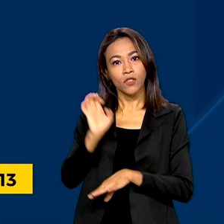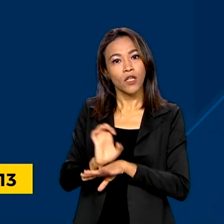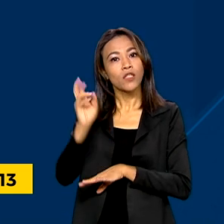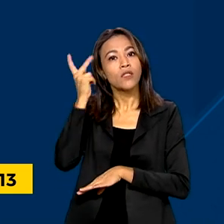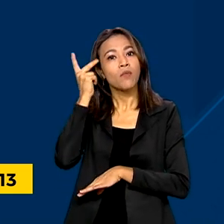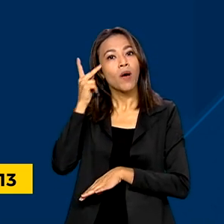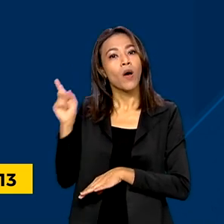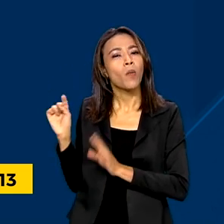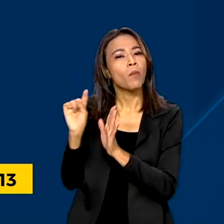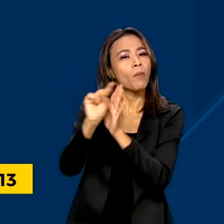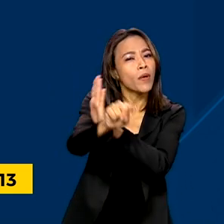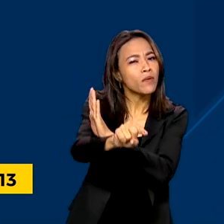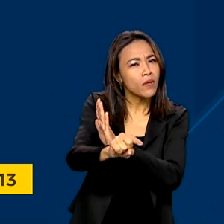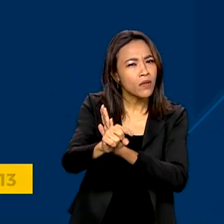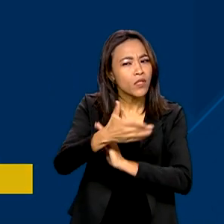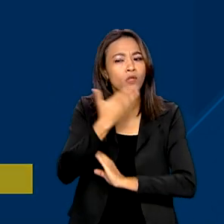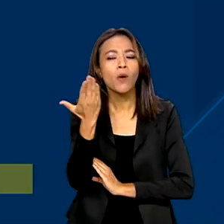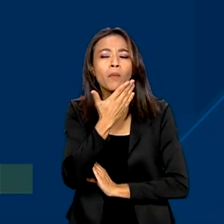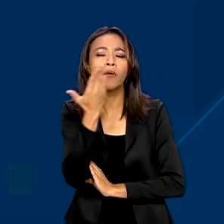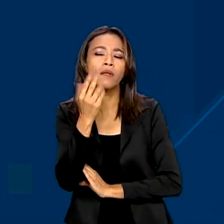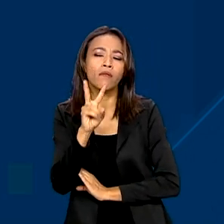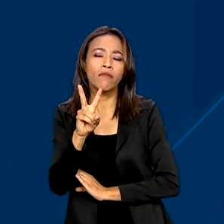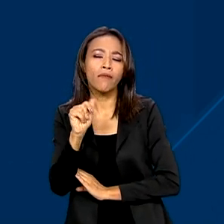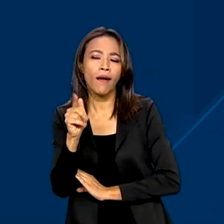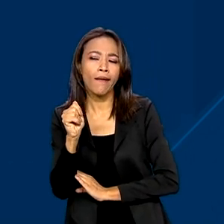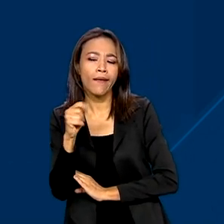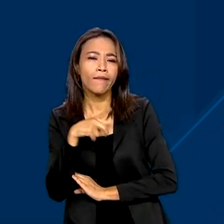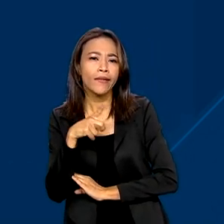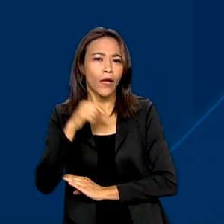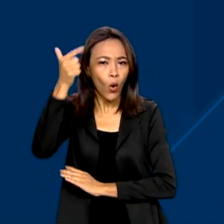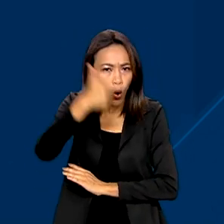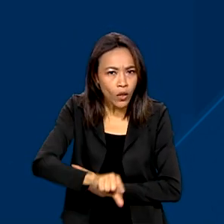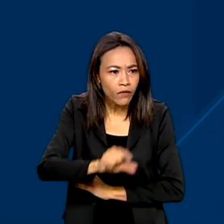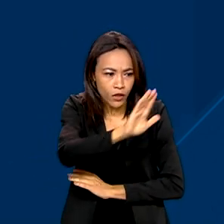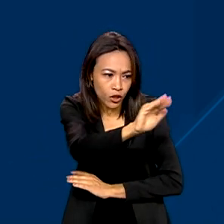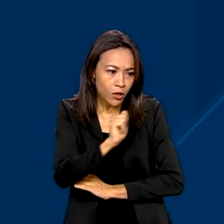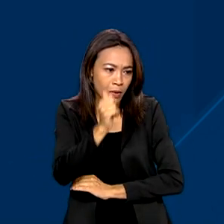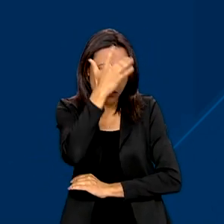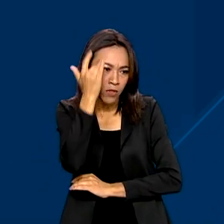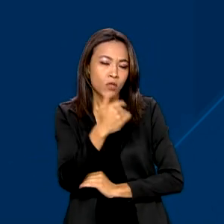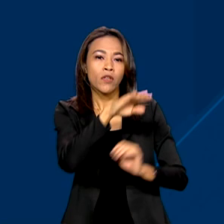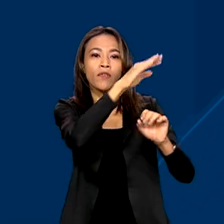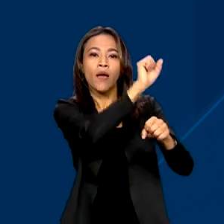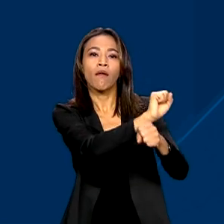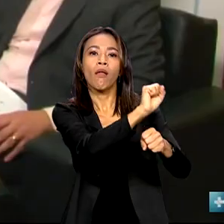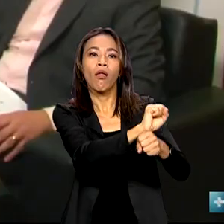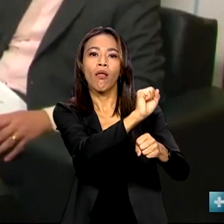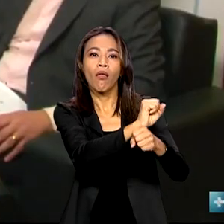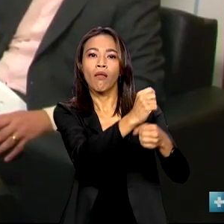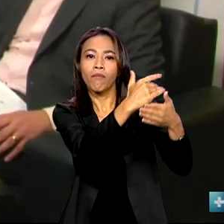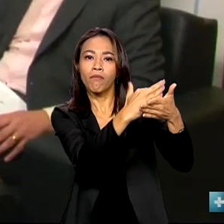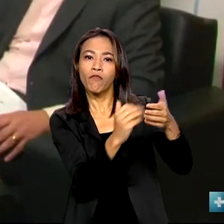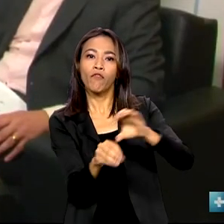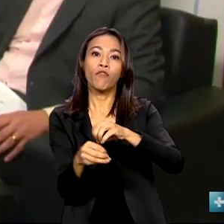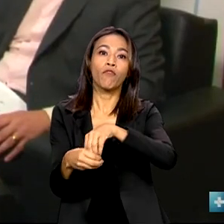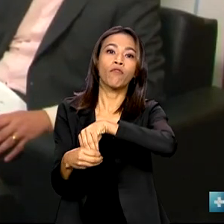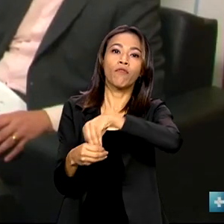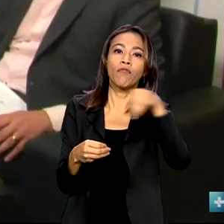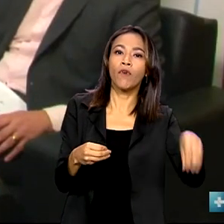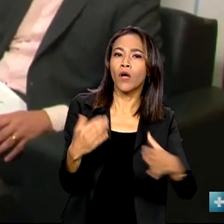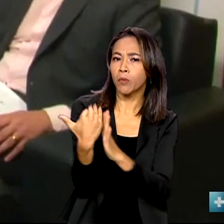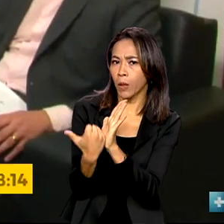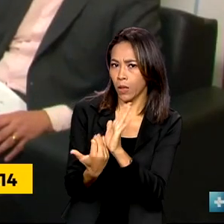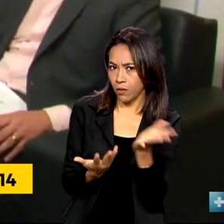que quis saber se sobrando vagas, haverá uma repescagem para aqueles médicos que ficaram de fora. Nós acreditamos que não